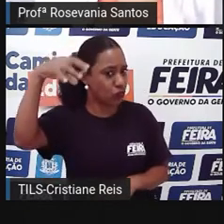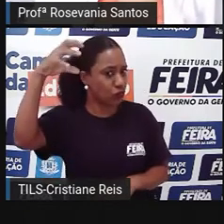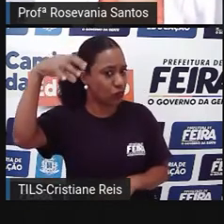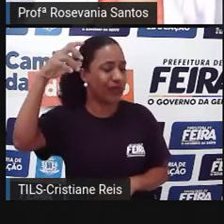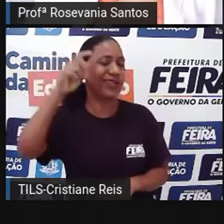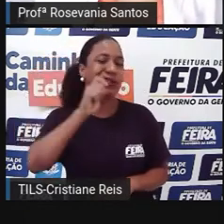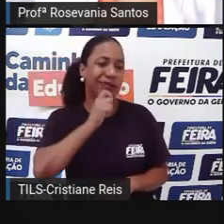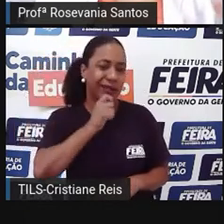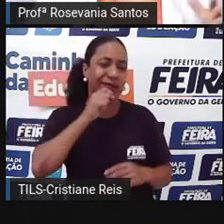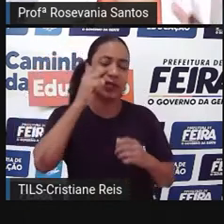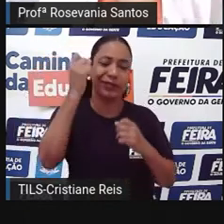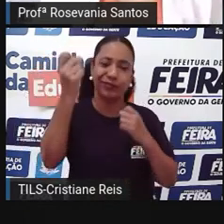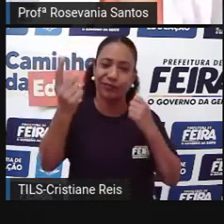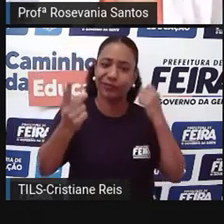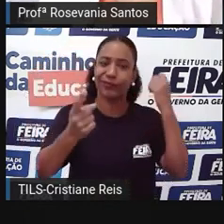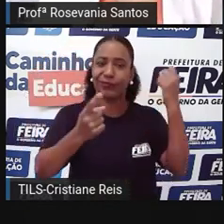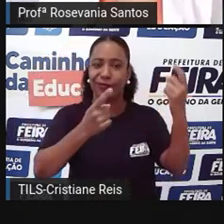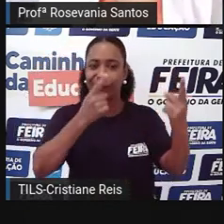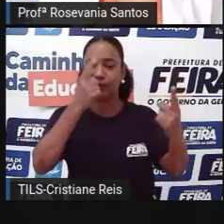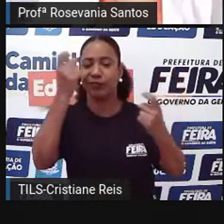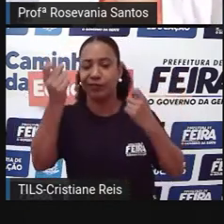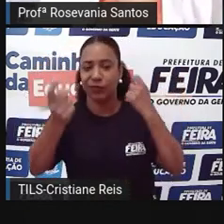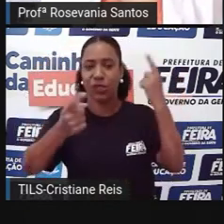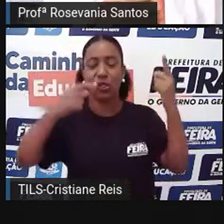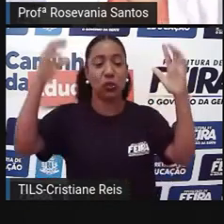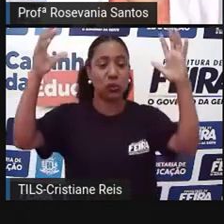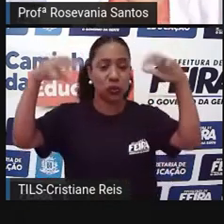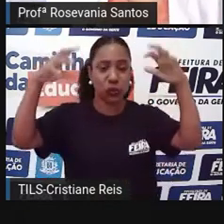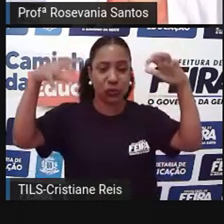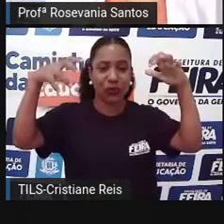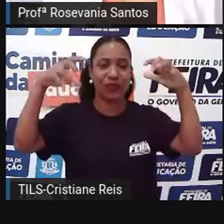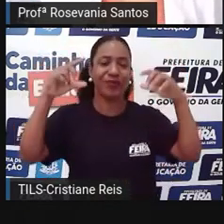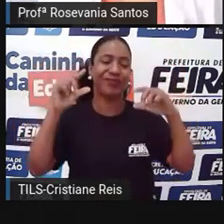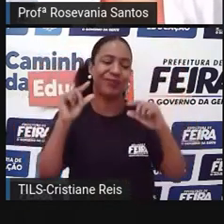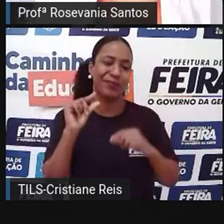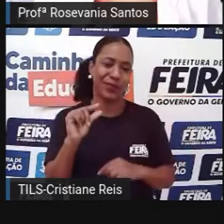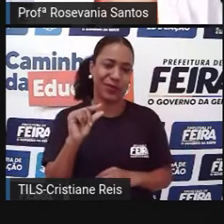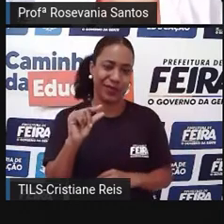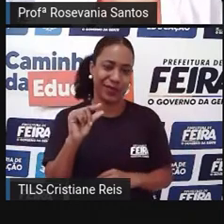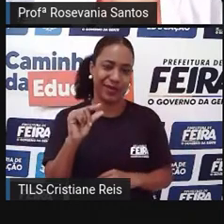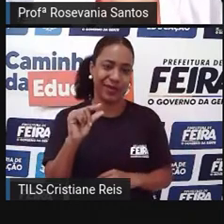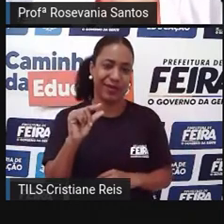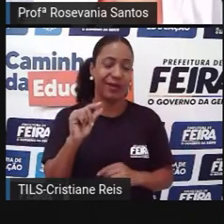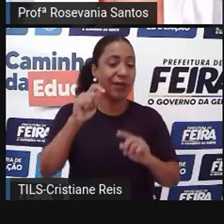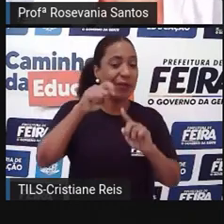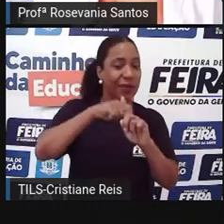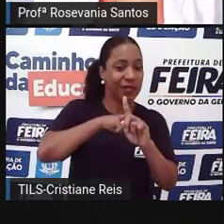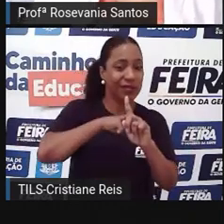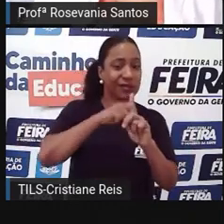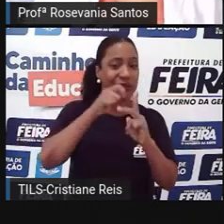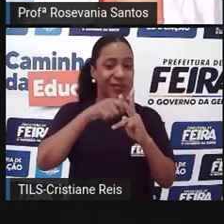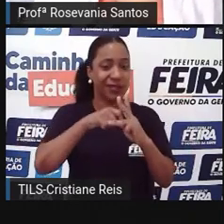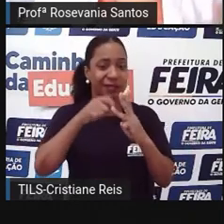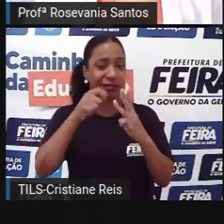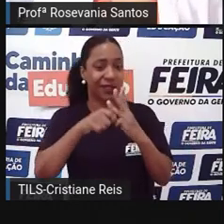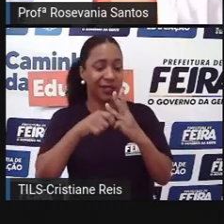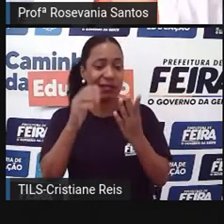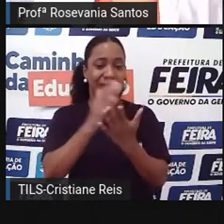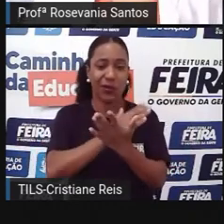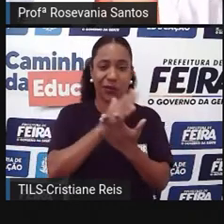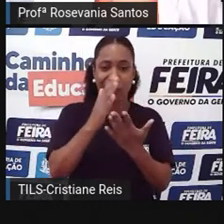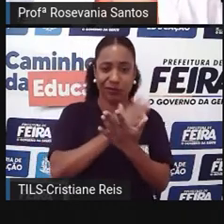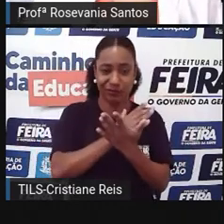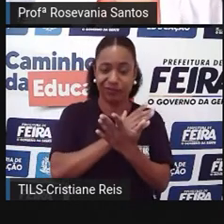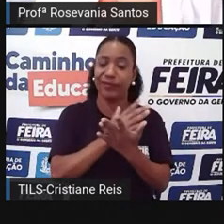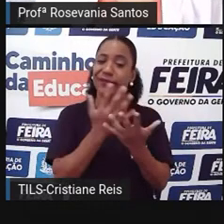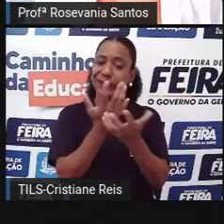uma quantidade, bora dizer, pequena de chuva, concentrada em poucos meses do ano, que, às vezes, devido às secas, também não